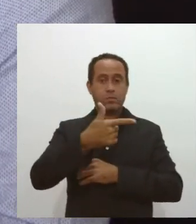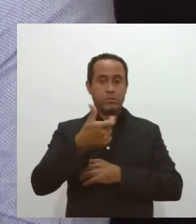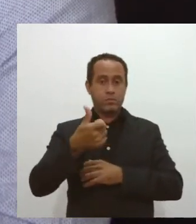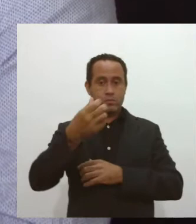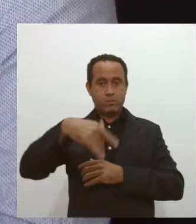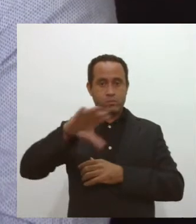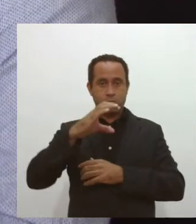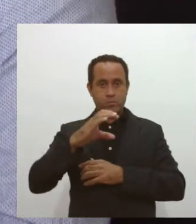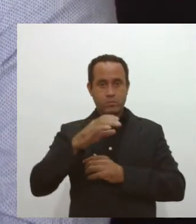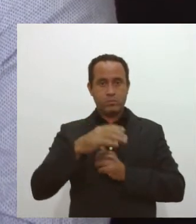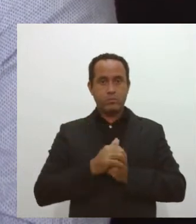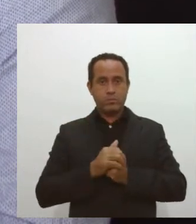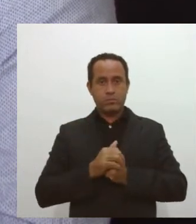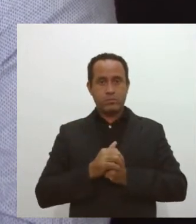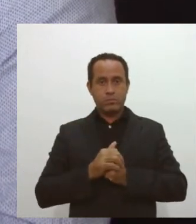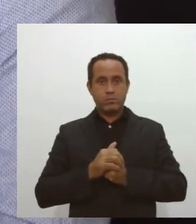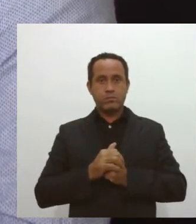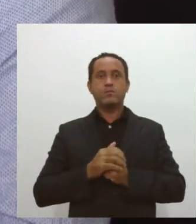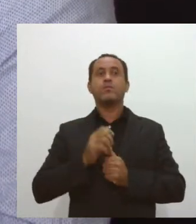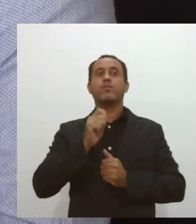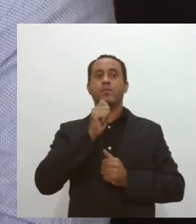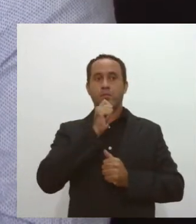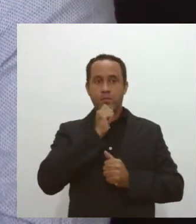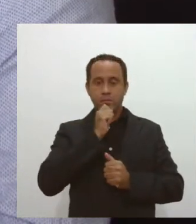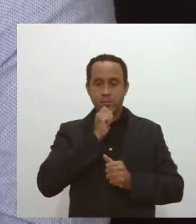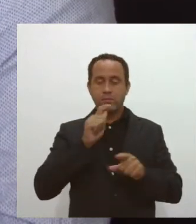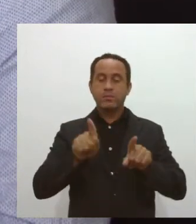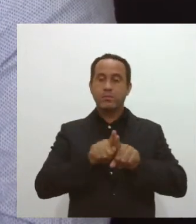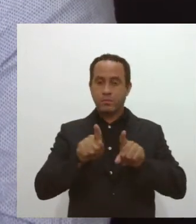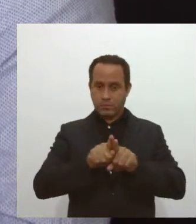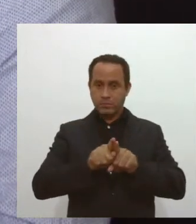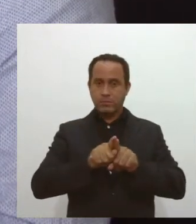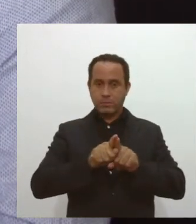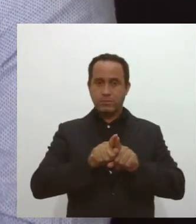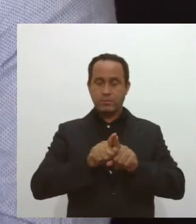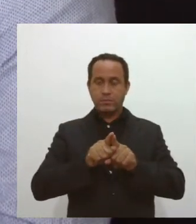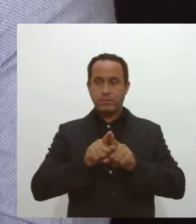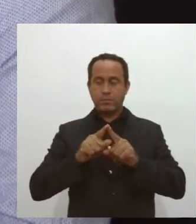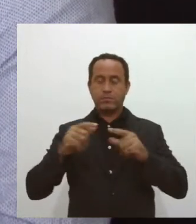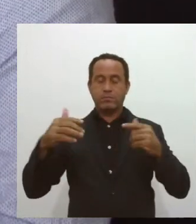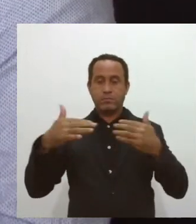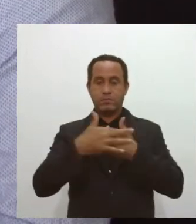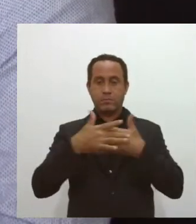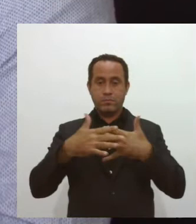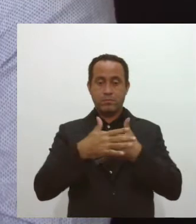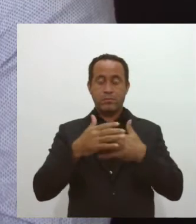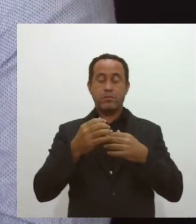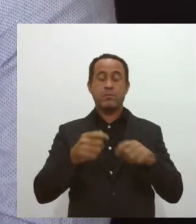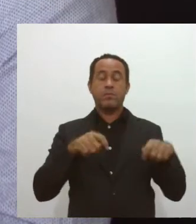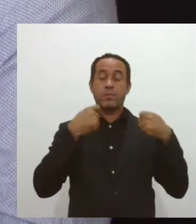março. Ainda houverão restrições em relação ao comércio considerado essencial,